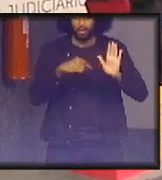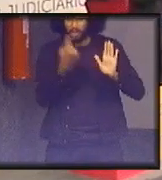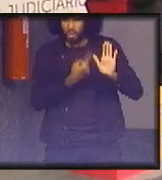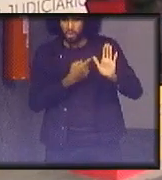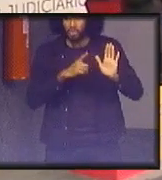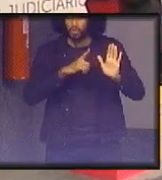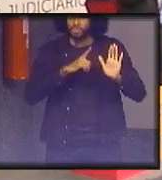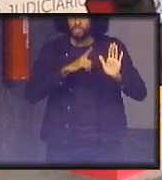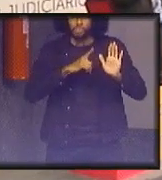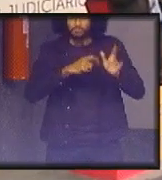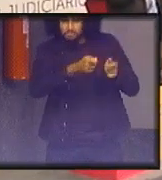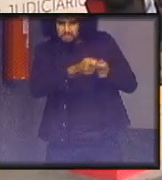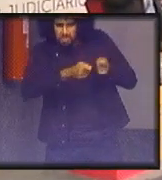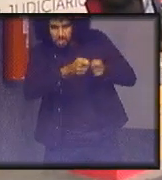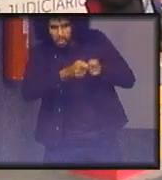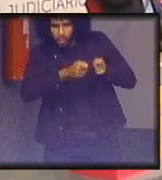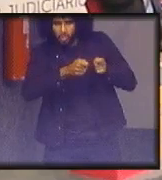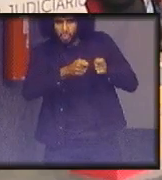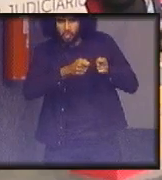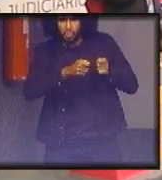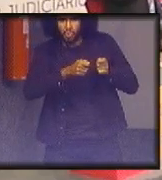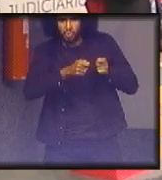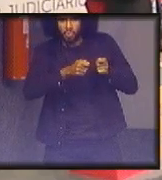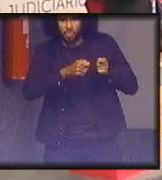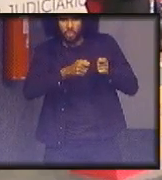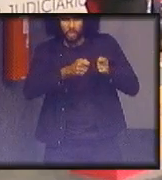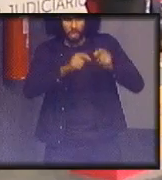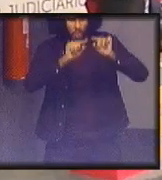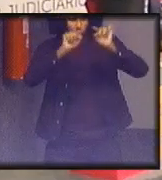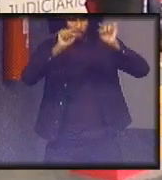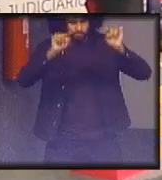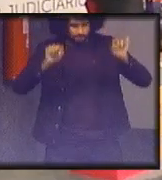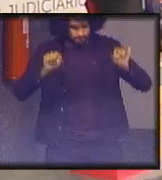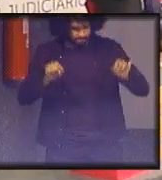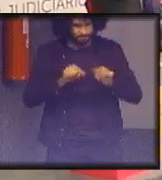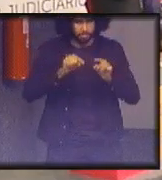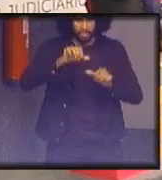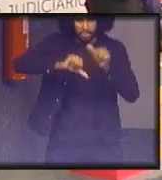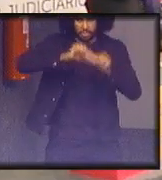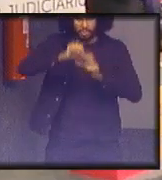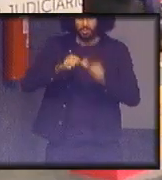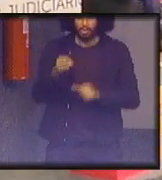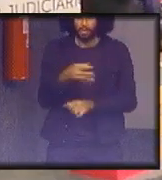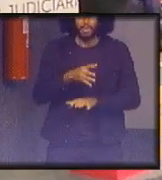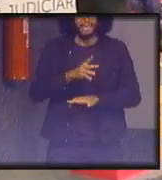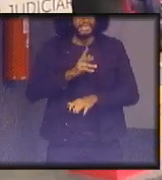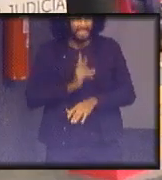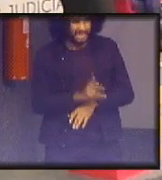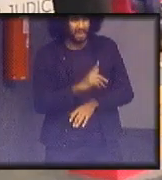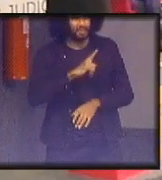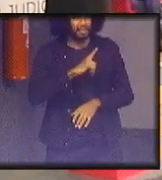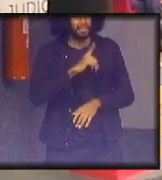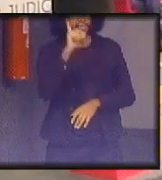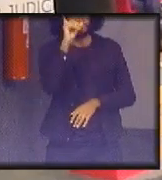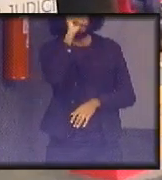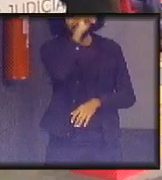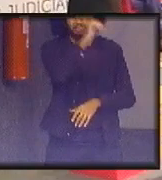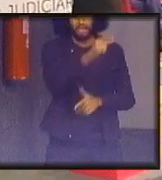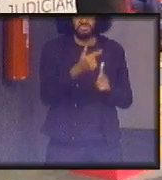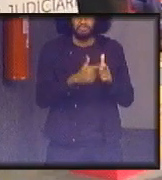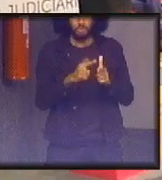dominar o ciclo de inovação de ruptura que sempre foi uma caixa de Pandora para todos nós